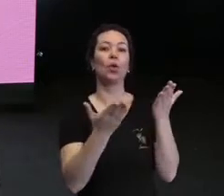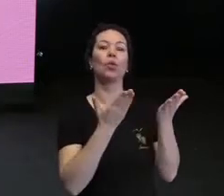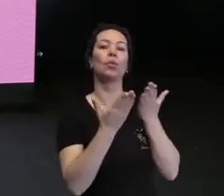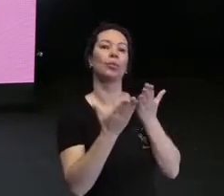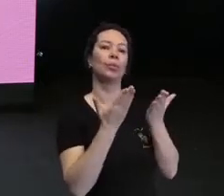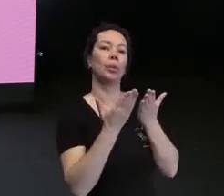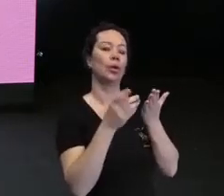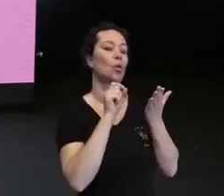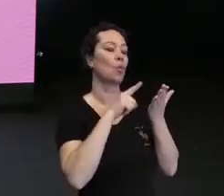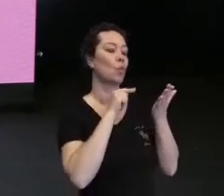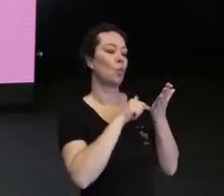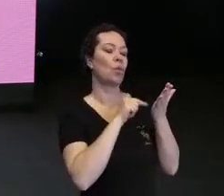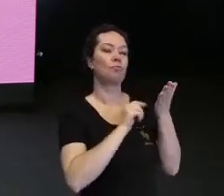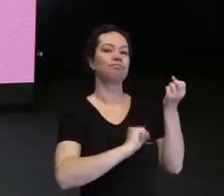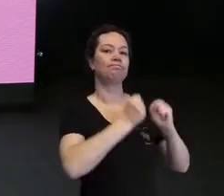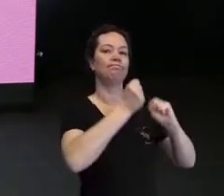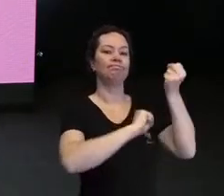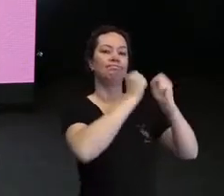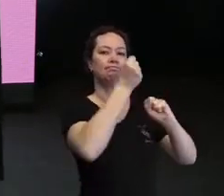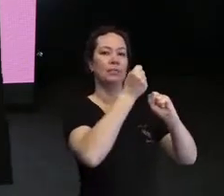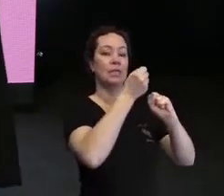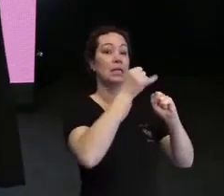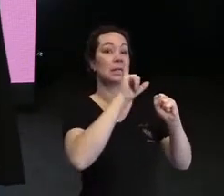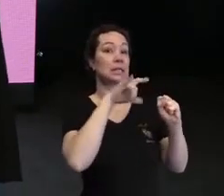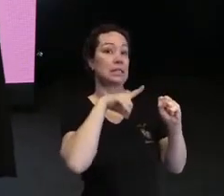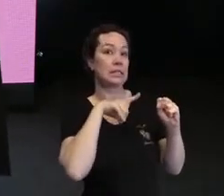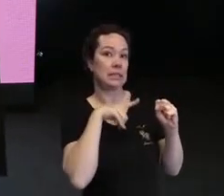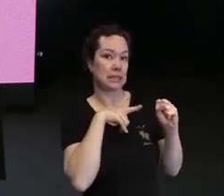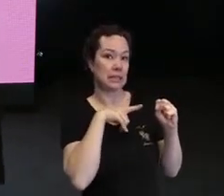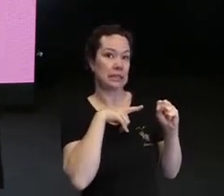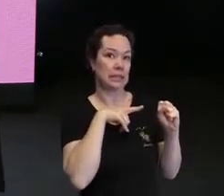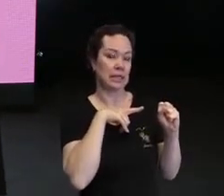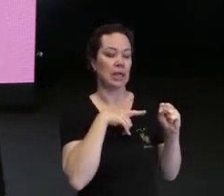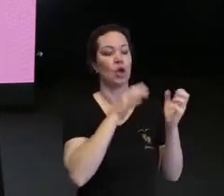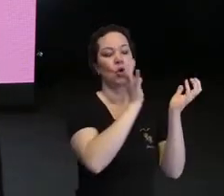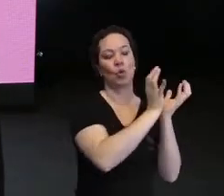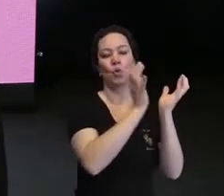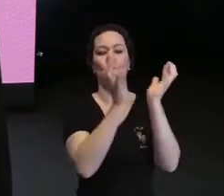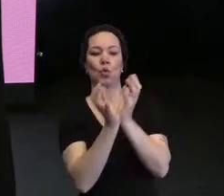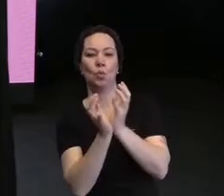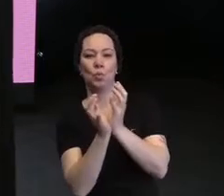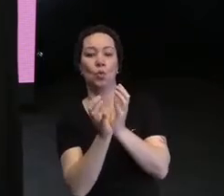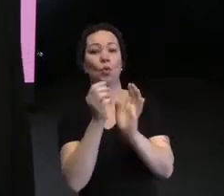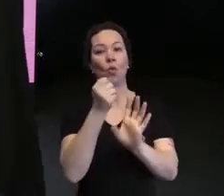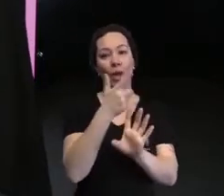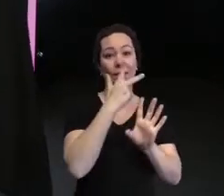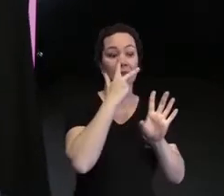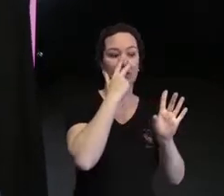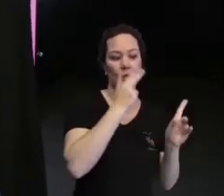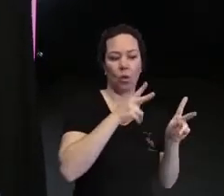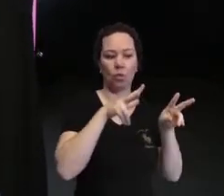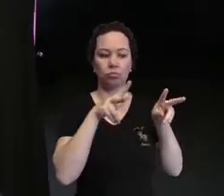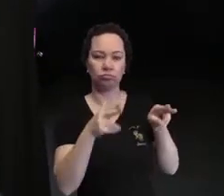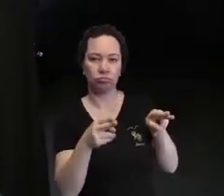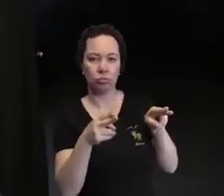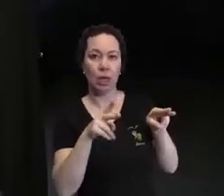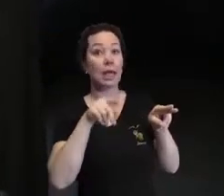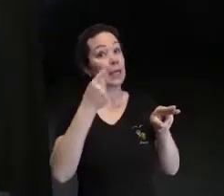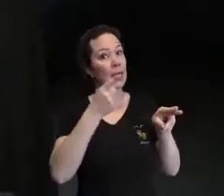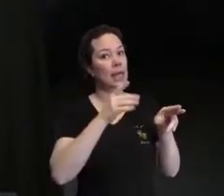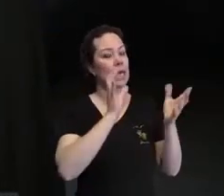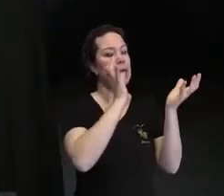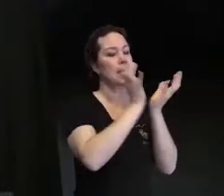a produtividade das empresas que têm equipes parecidas com aquelas que têm equipes mais